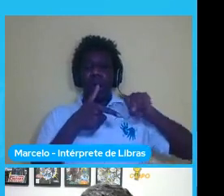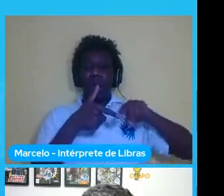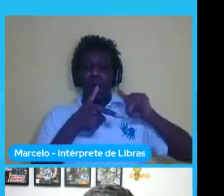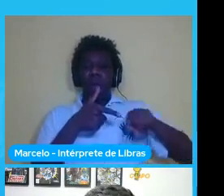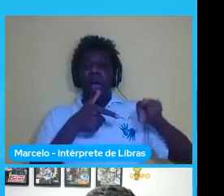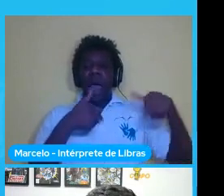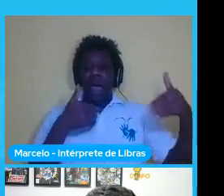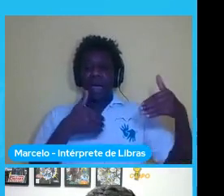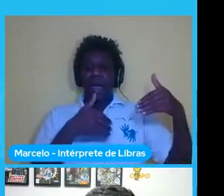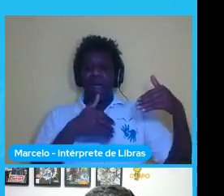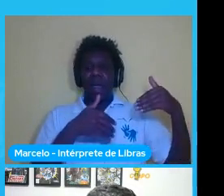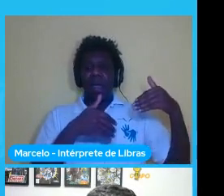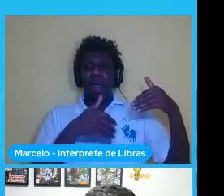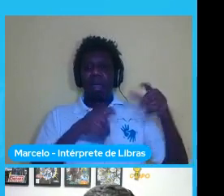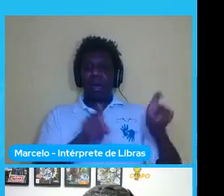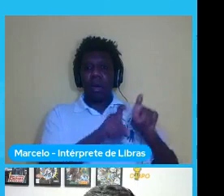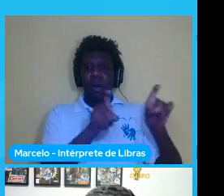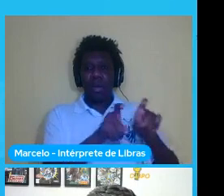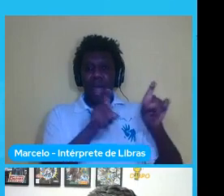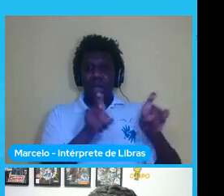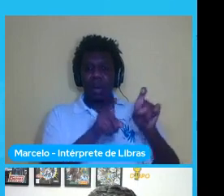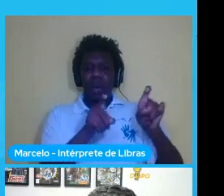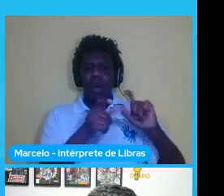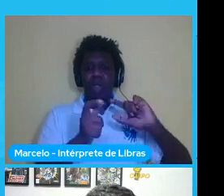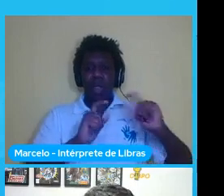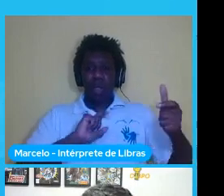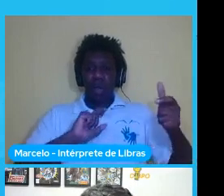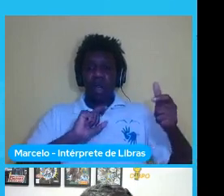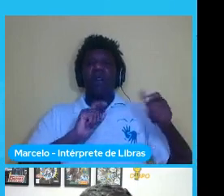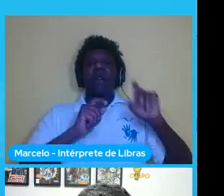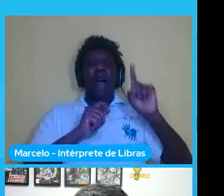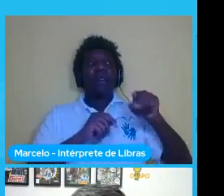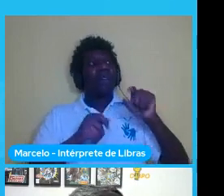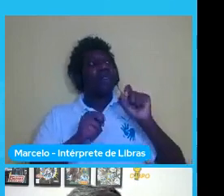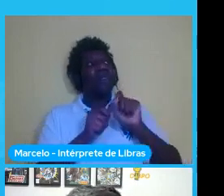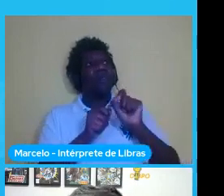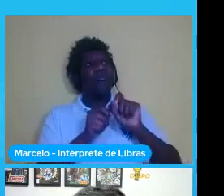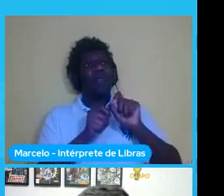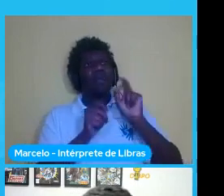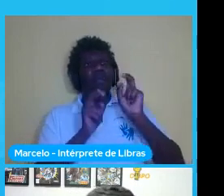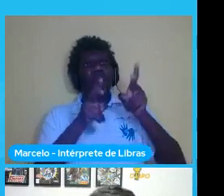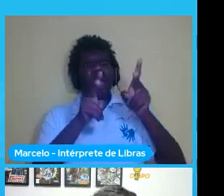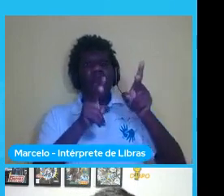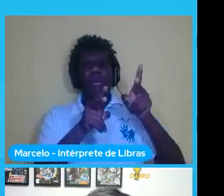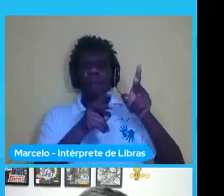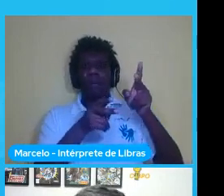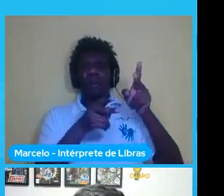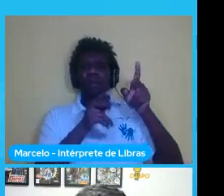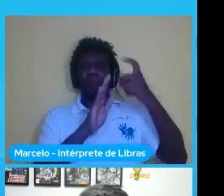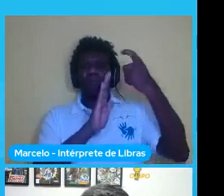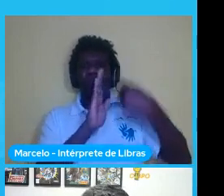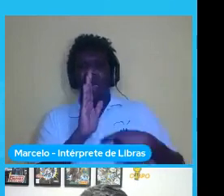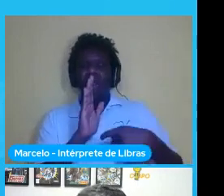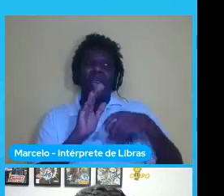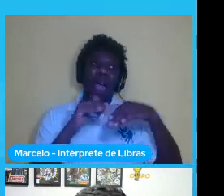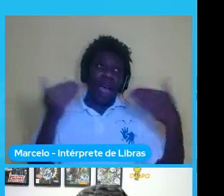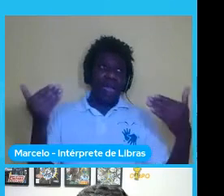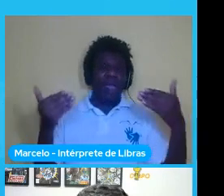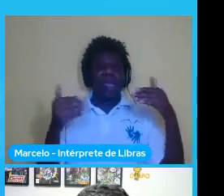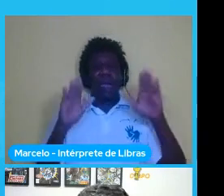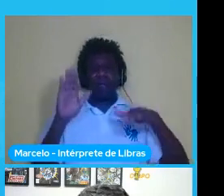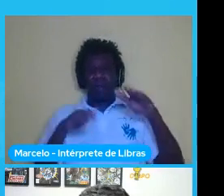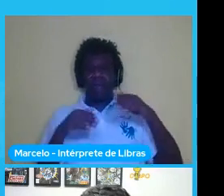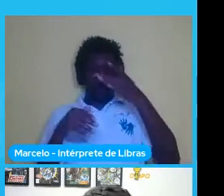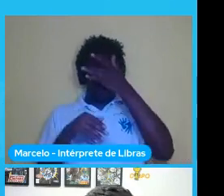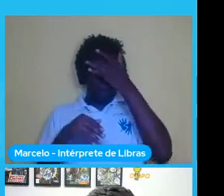ele vai com aquele viés gigantesco às vezes a pessoa que está rotulando a base de dados ela pode também colocar o viés